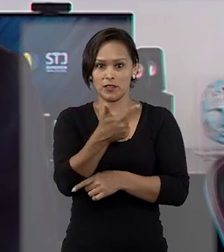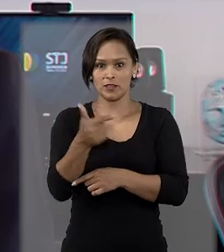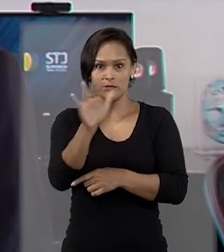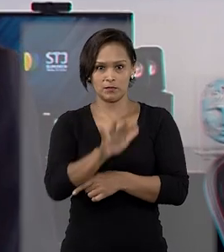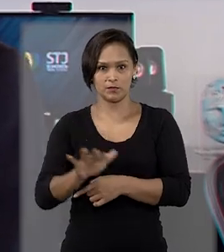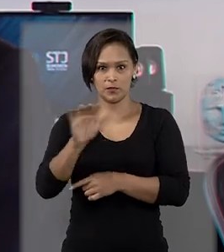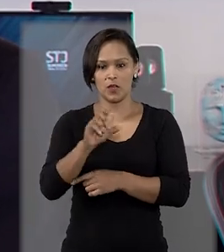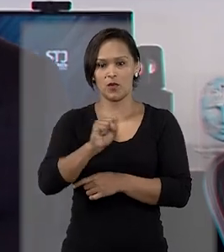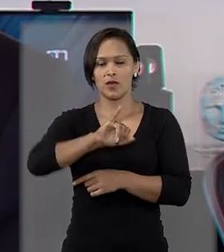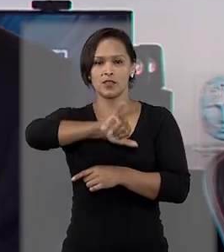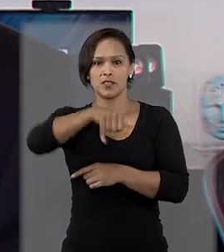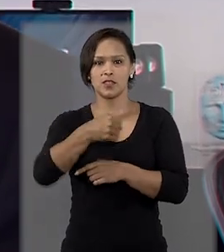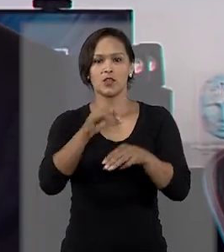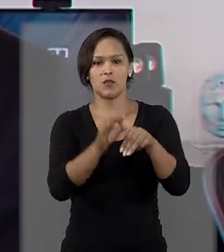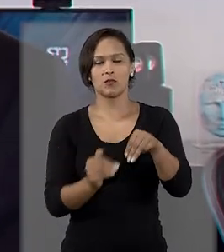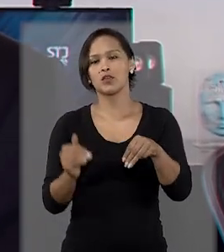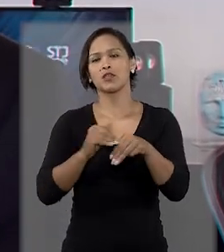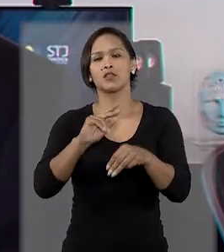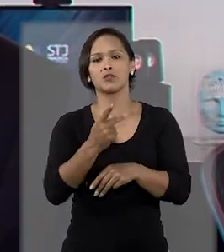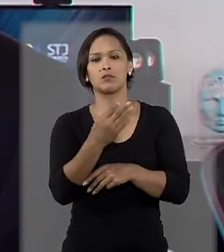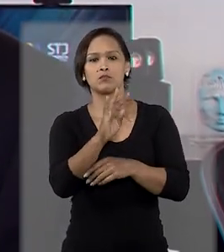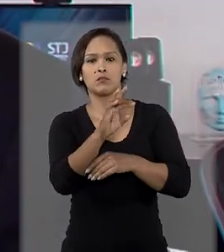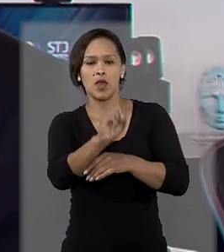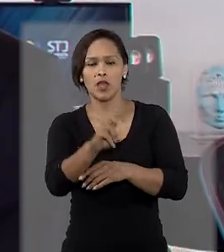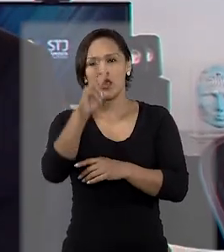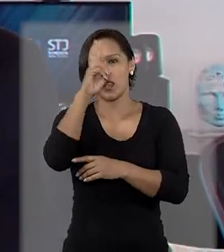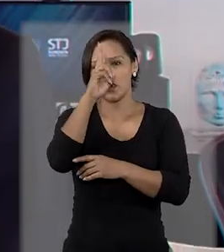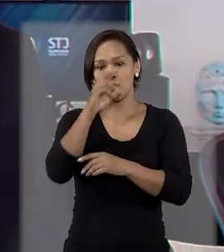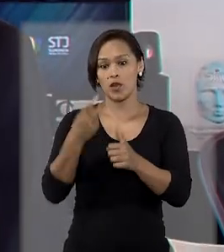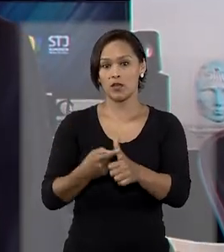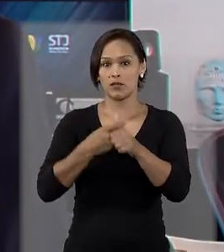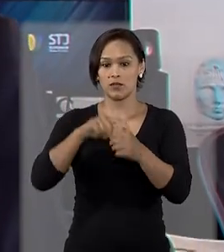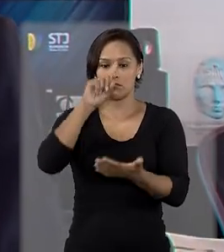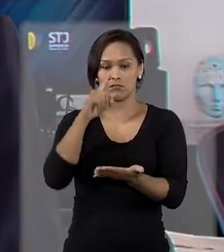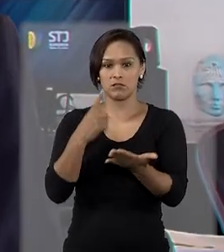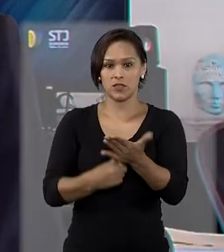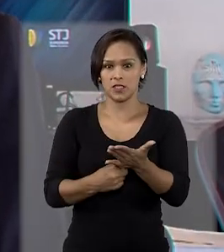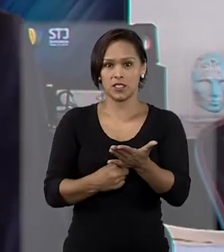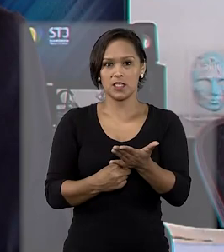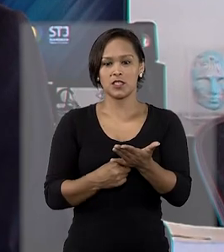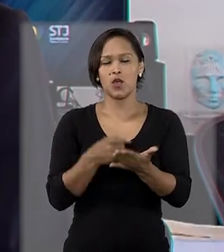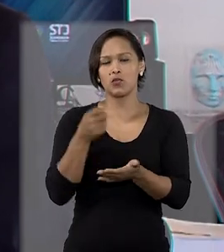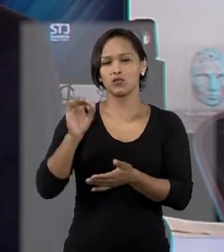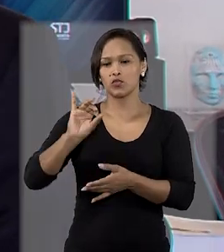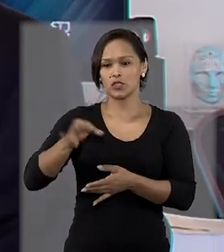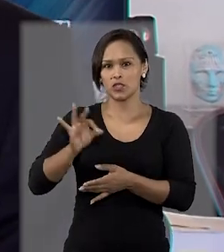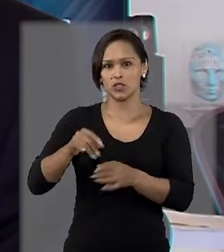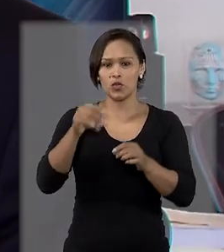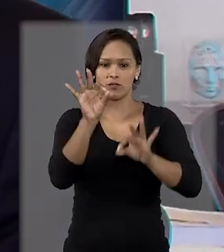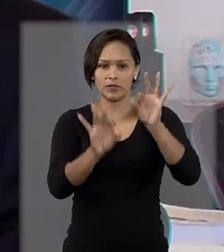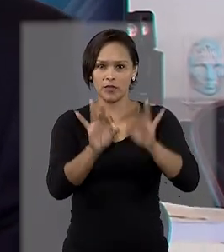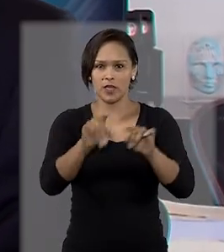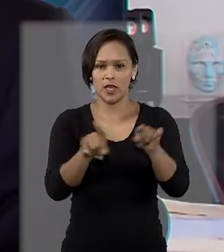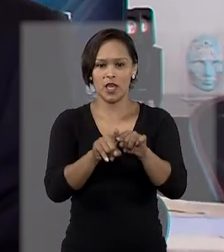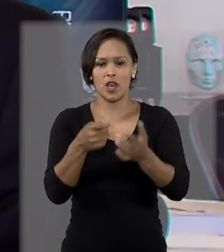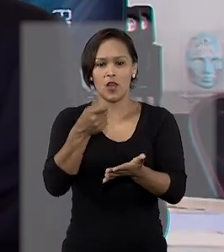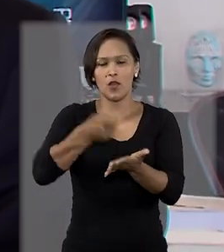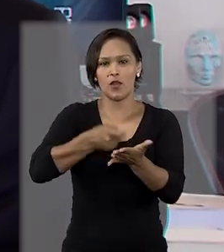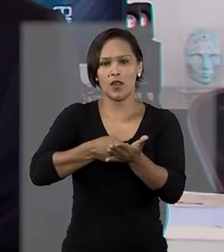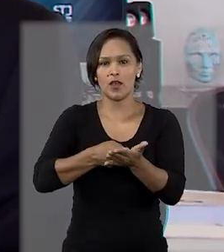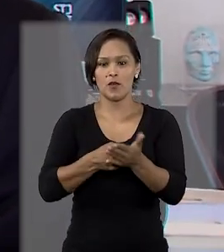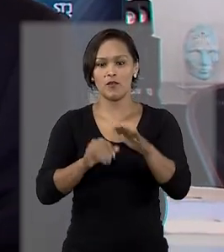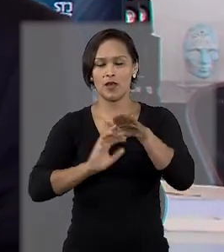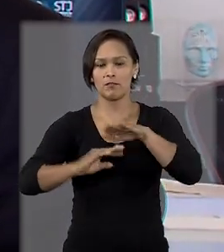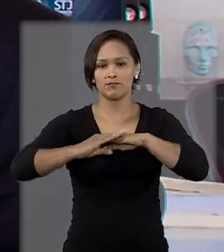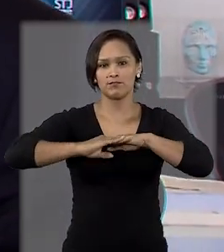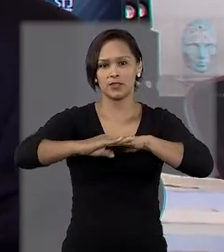STJ, o ministro Humberto Martins ressaltou que a suspensão da aplicação do desconto de reequilíbrio na tarifa de pedágio implica